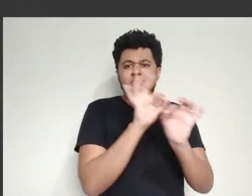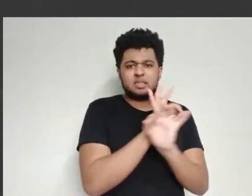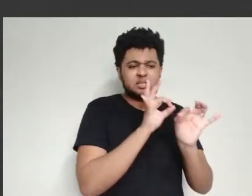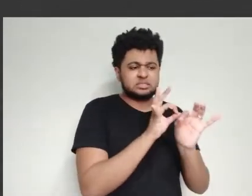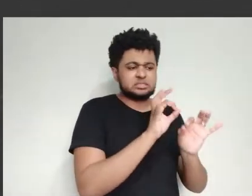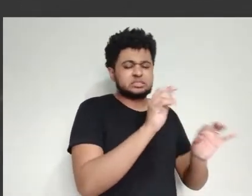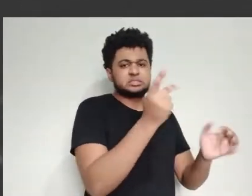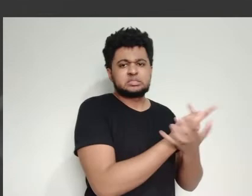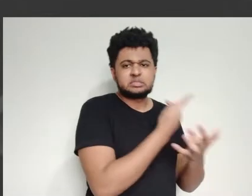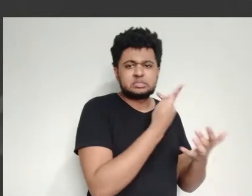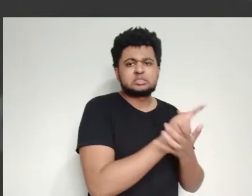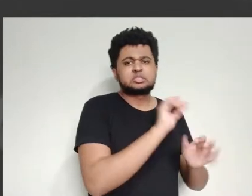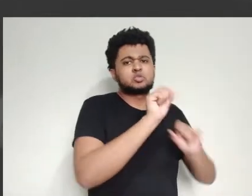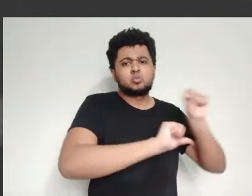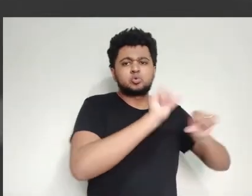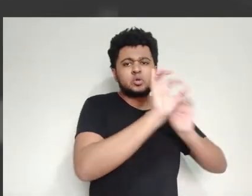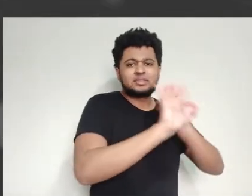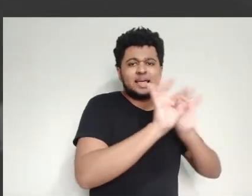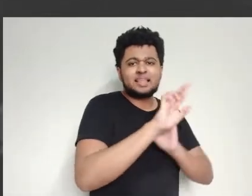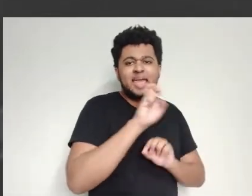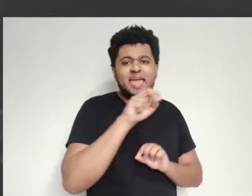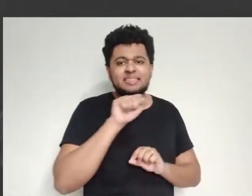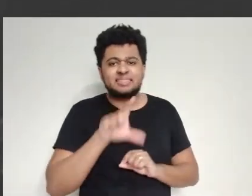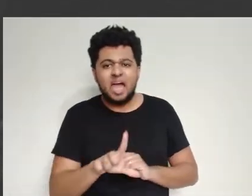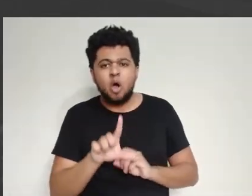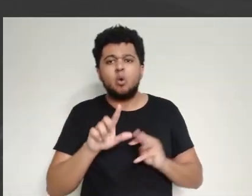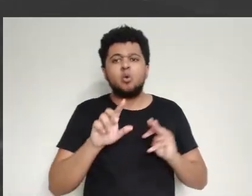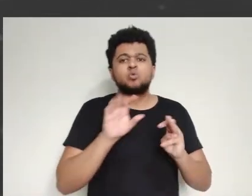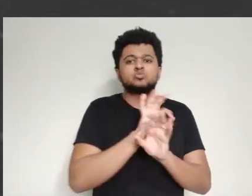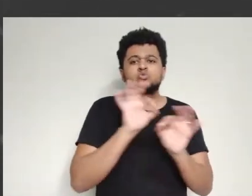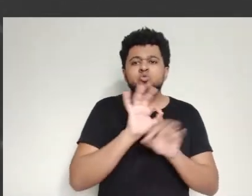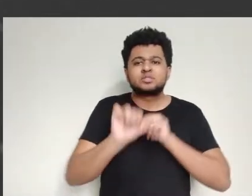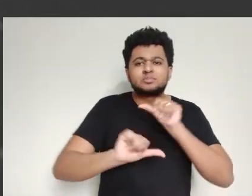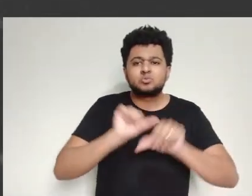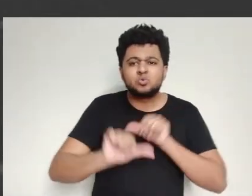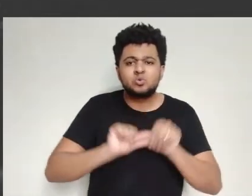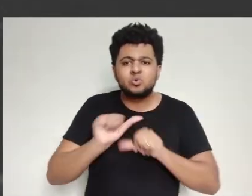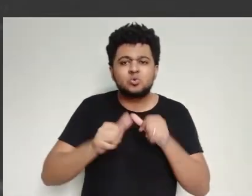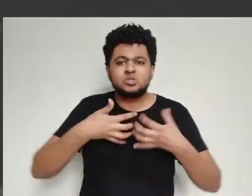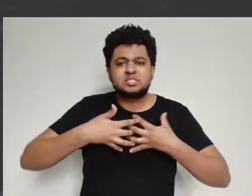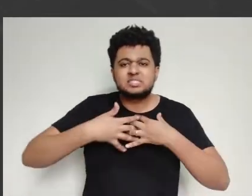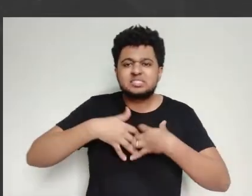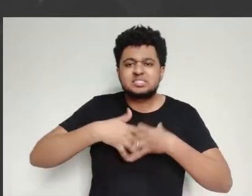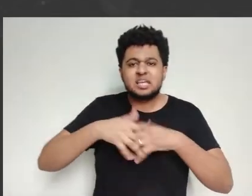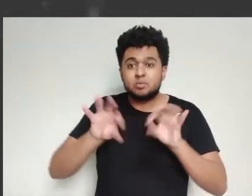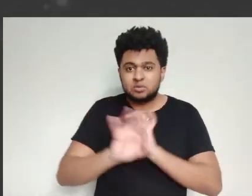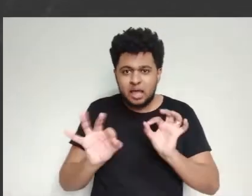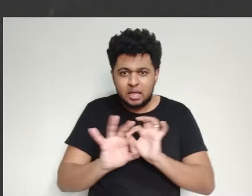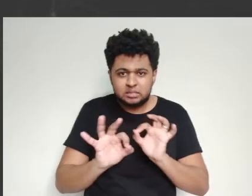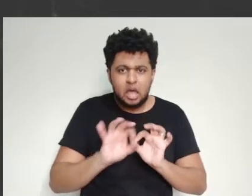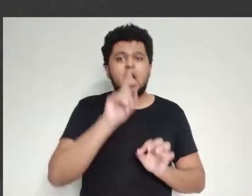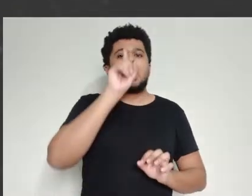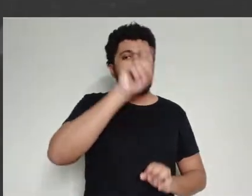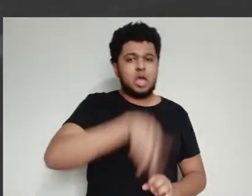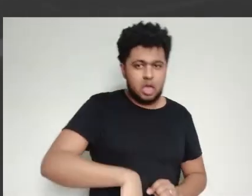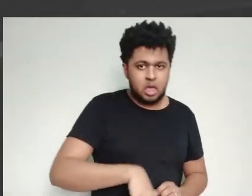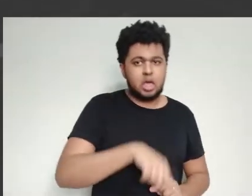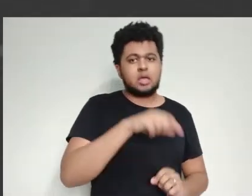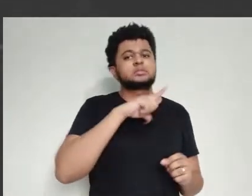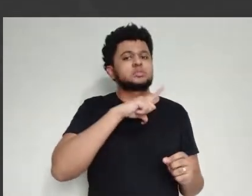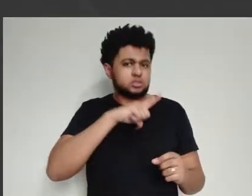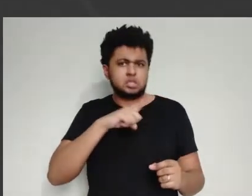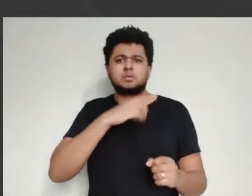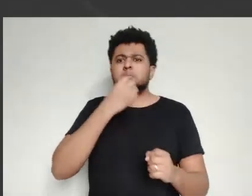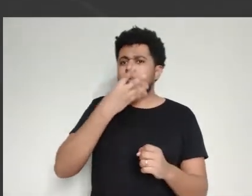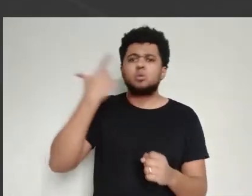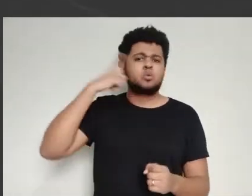controle para também me servir de base. Se a doença, se o vírus SARS-CoV-2 eu injeto